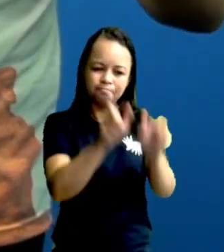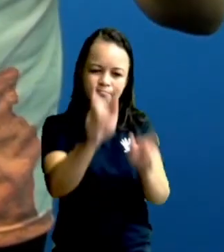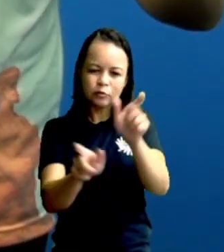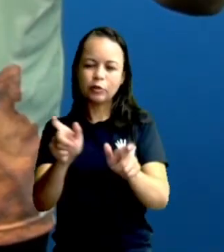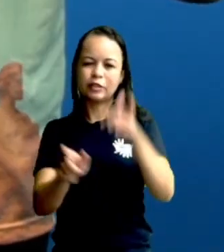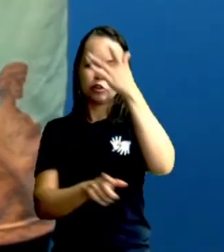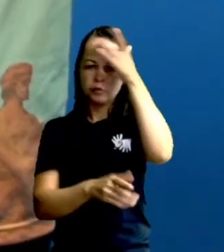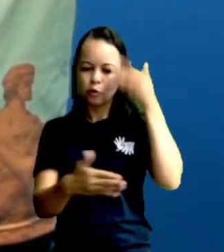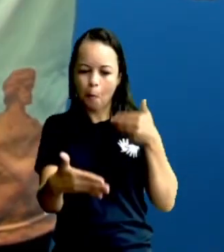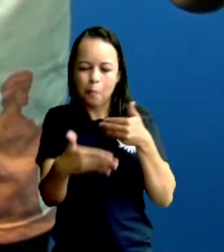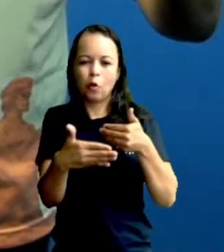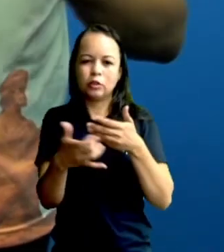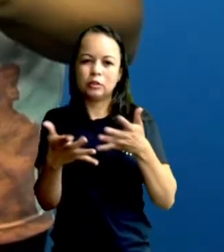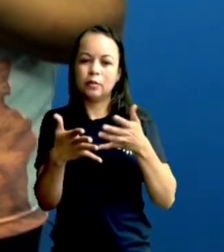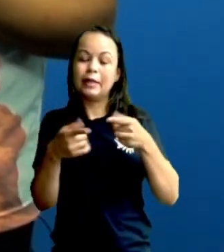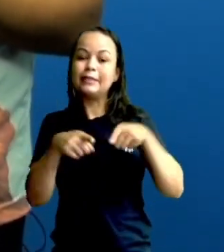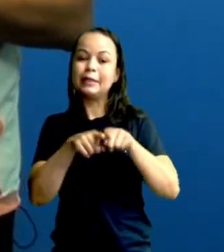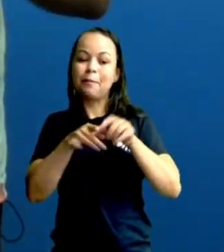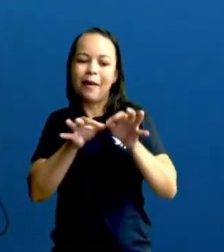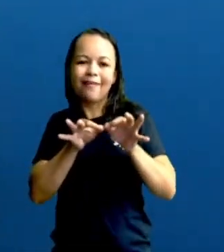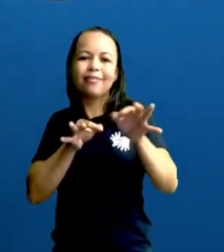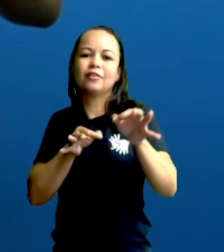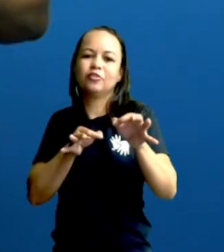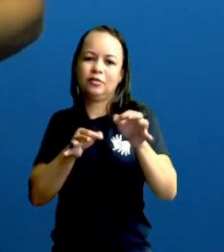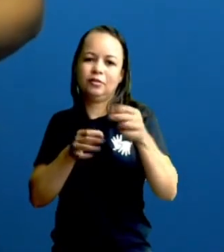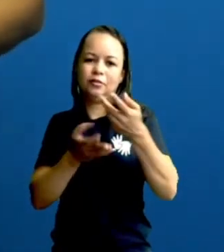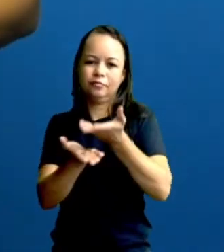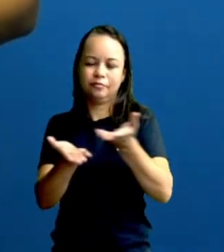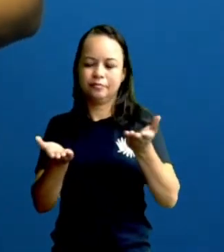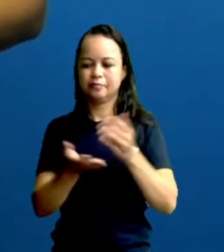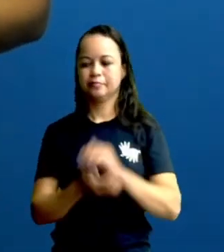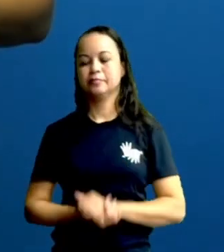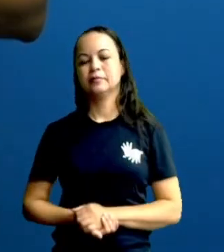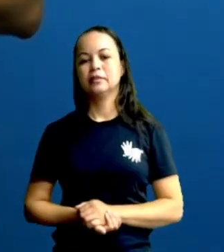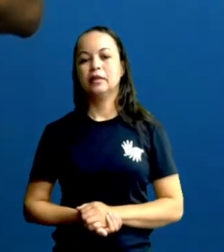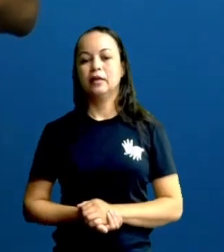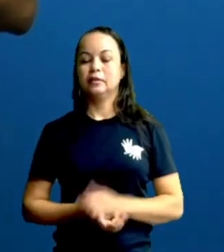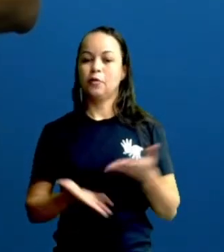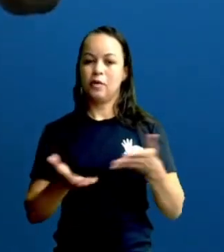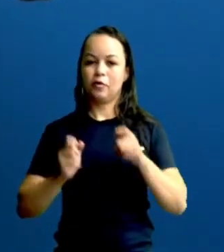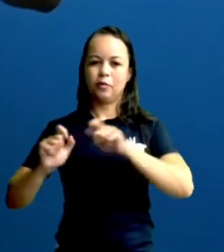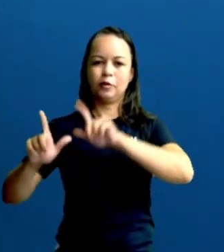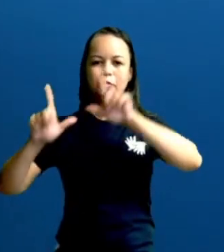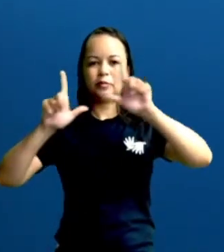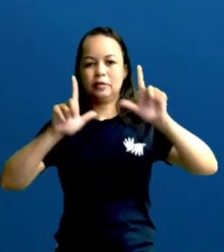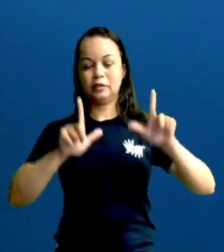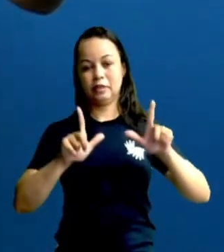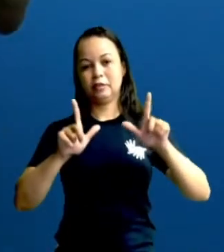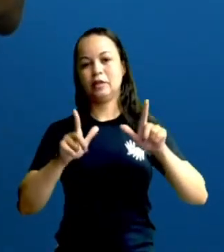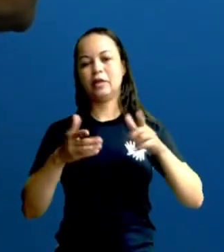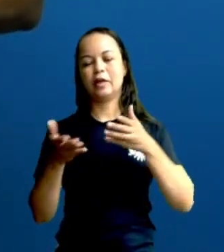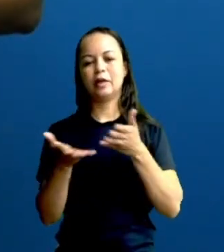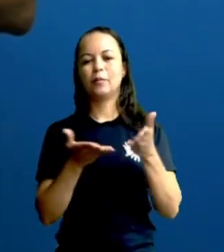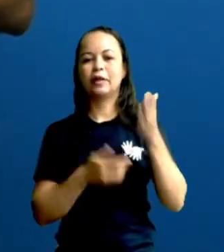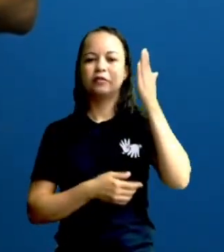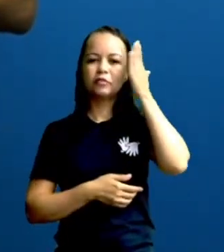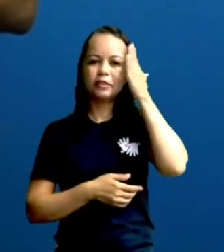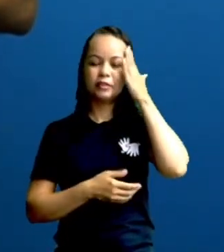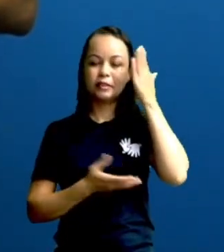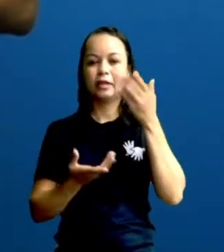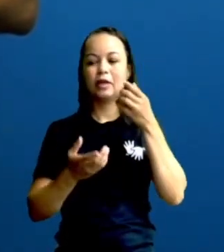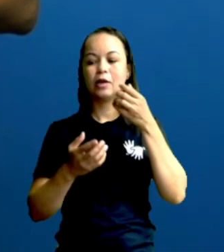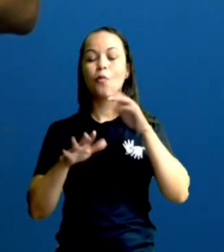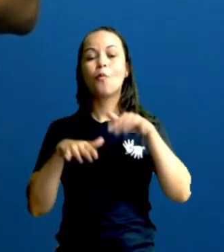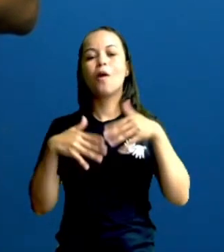e também distante de você. Por favor, produção, vamos para o nosso próximo slide, que é aquele momento para você entender qual foram as